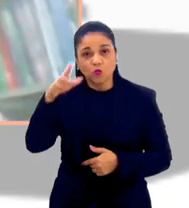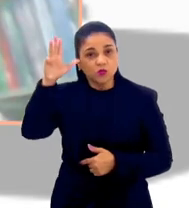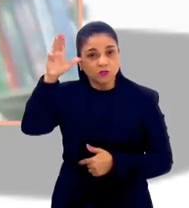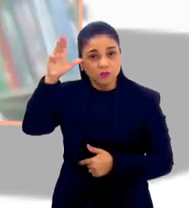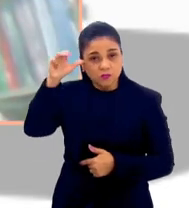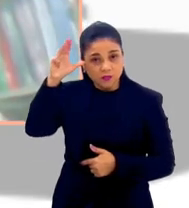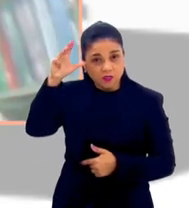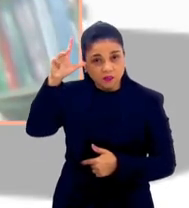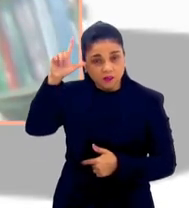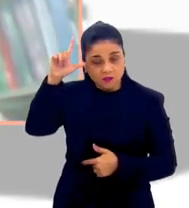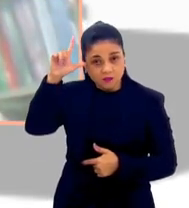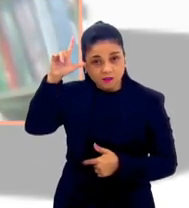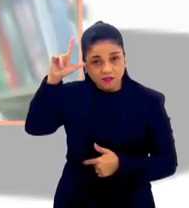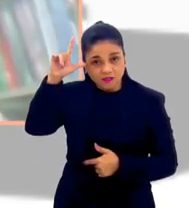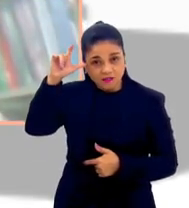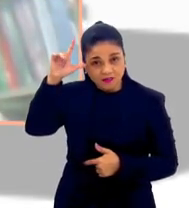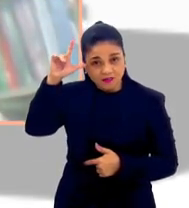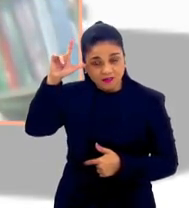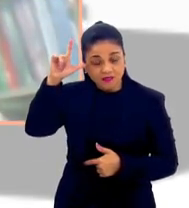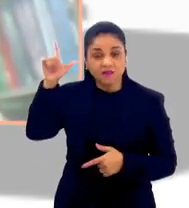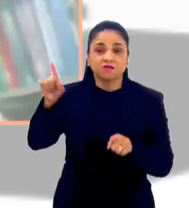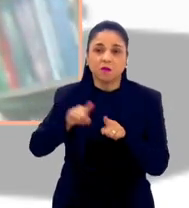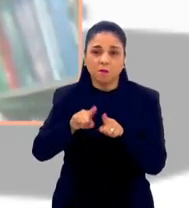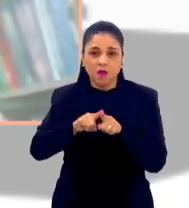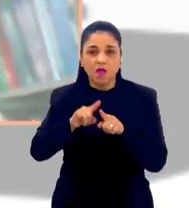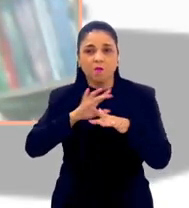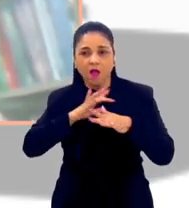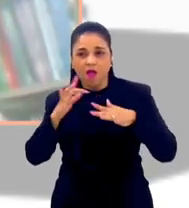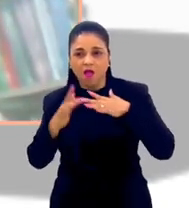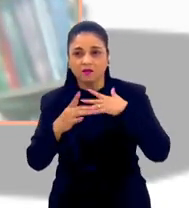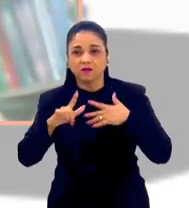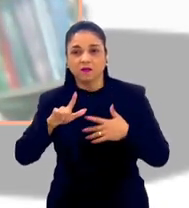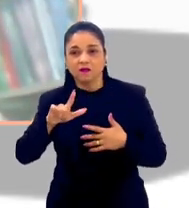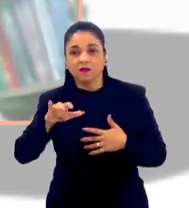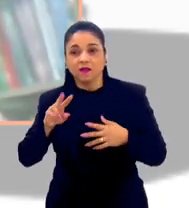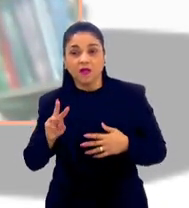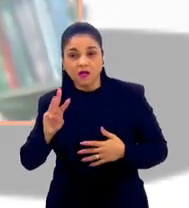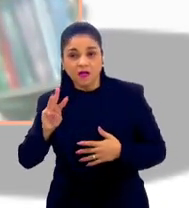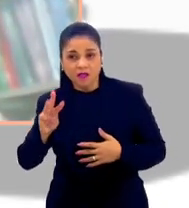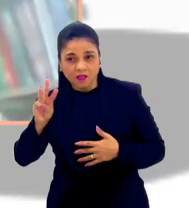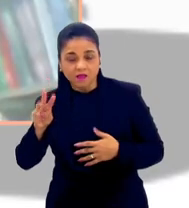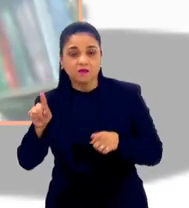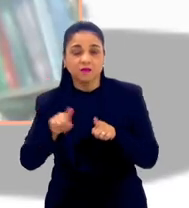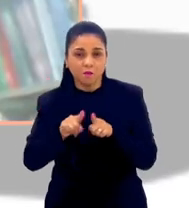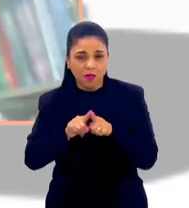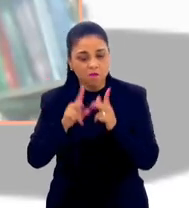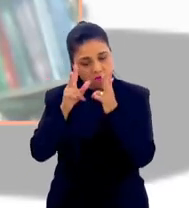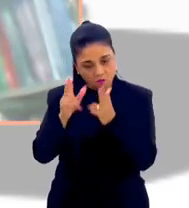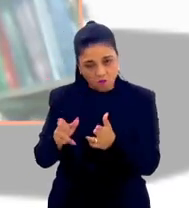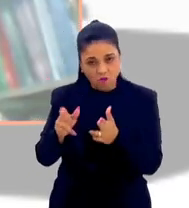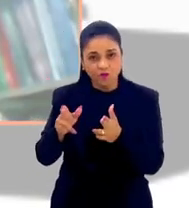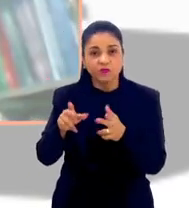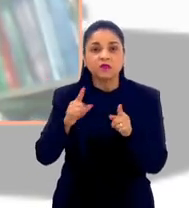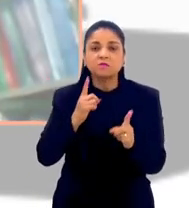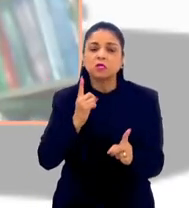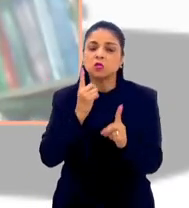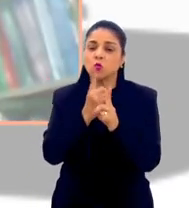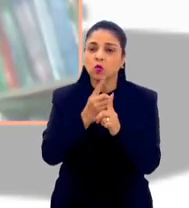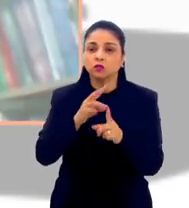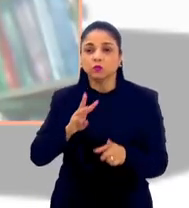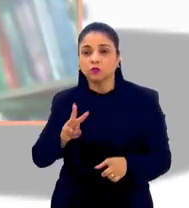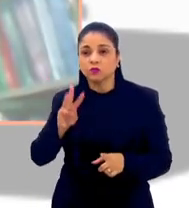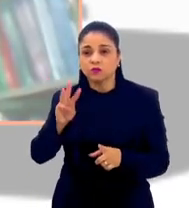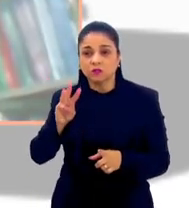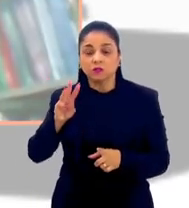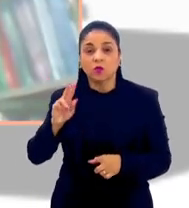para a rede social do LinkedIn, que é uma rede também importante para trabalho, é o mesmo perfil. E se quiser também me encontra no site